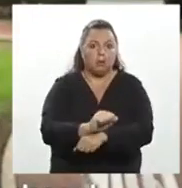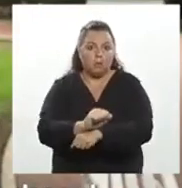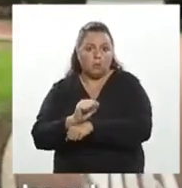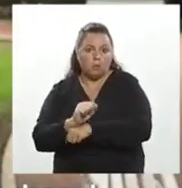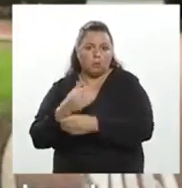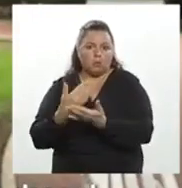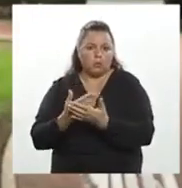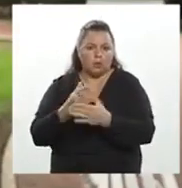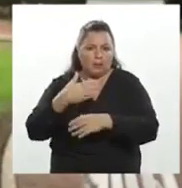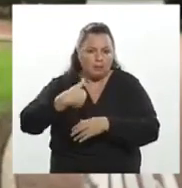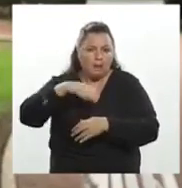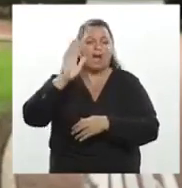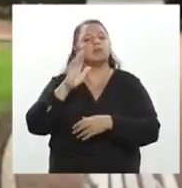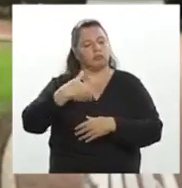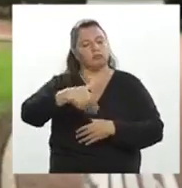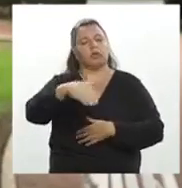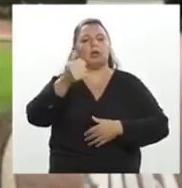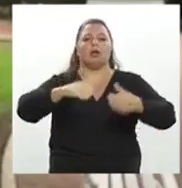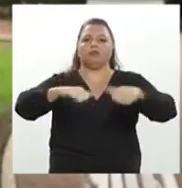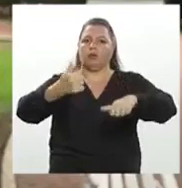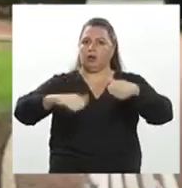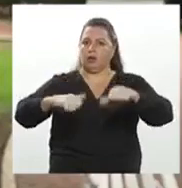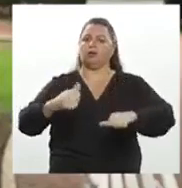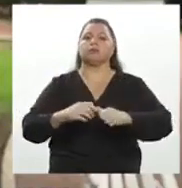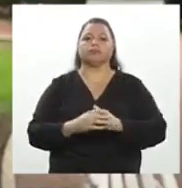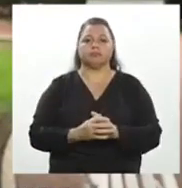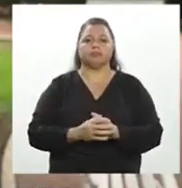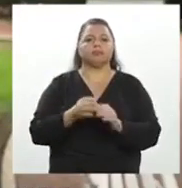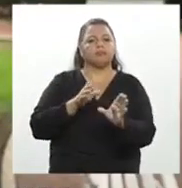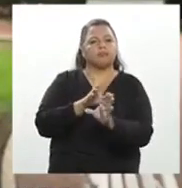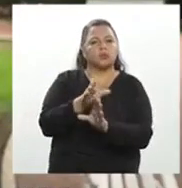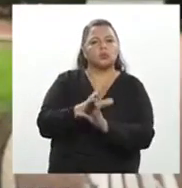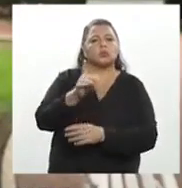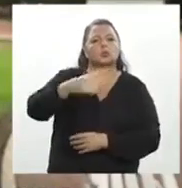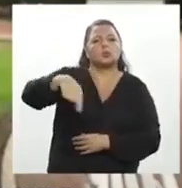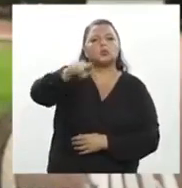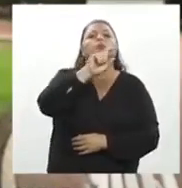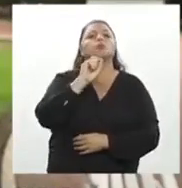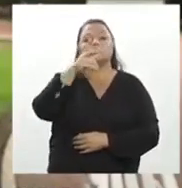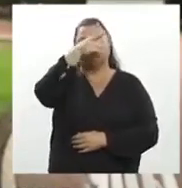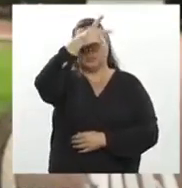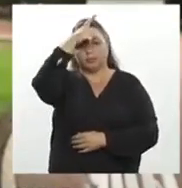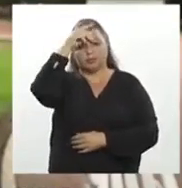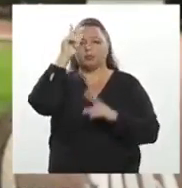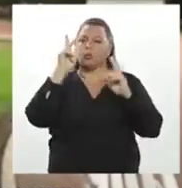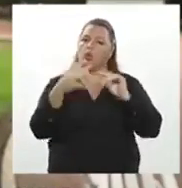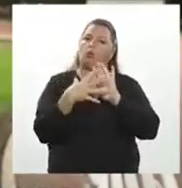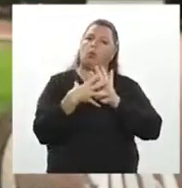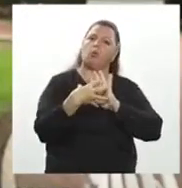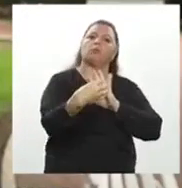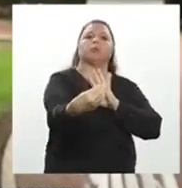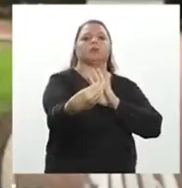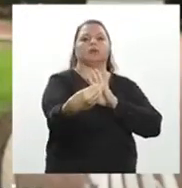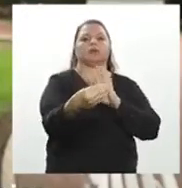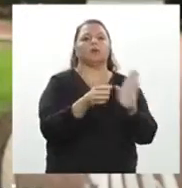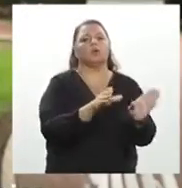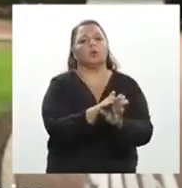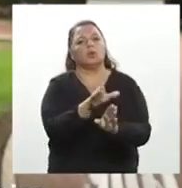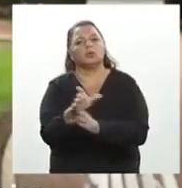suspensão das aulas, avaliaremos outras formas. Recomendo que as prefeituras façam o mesmo.